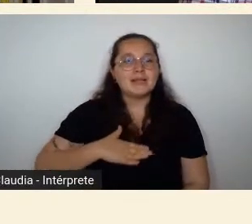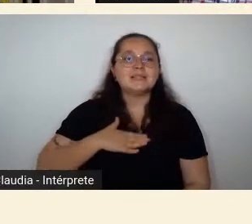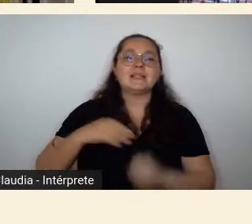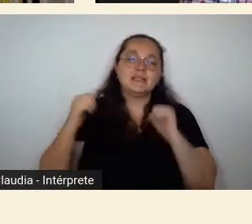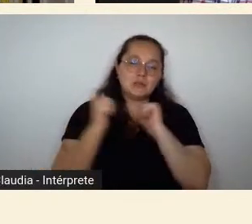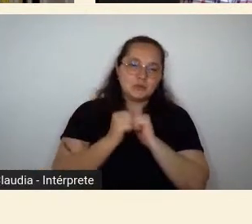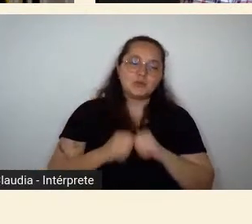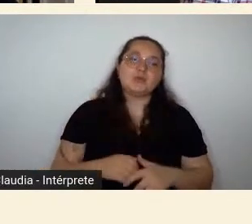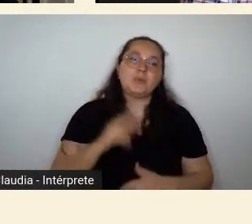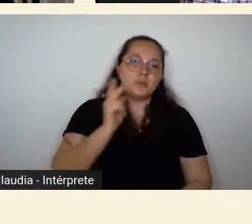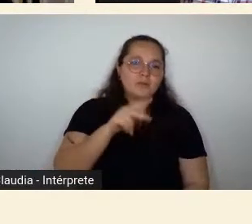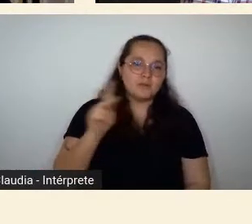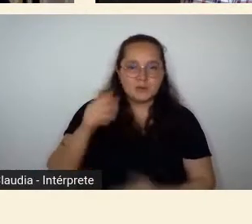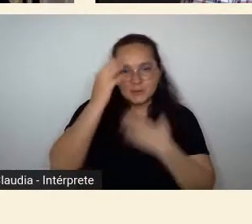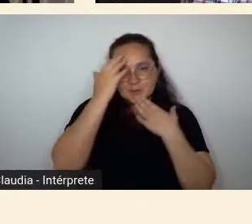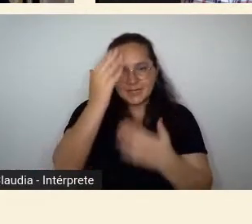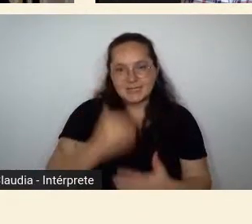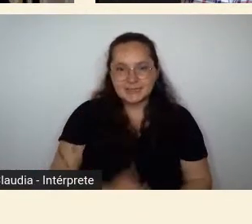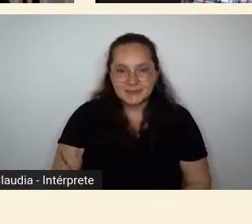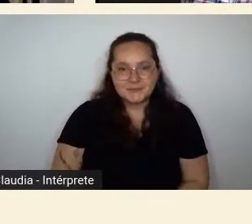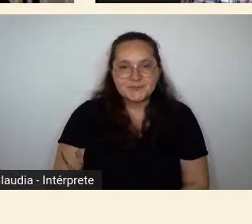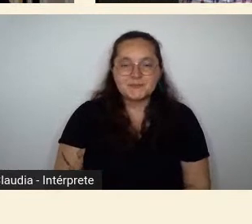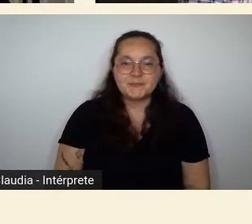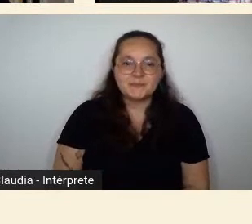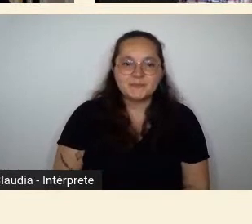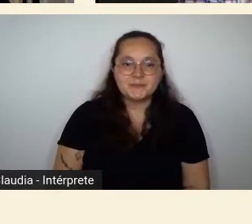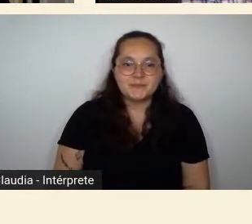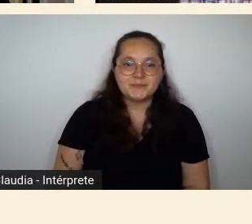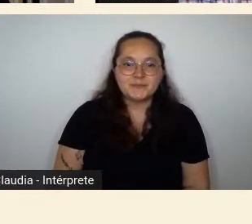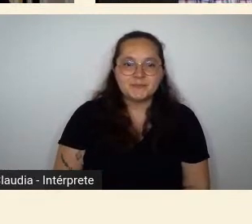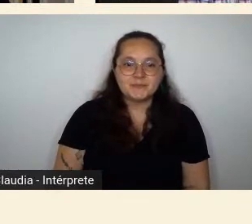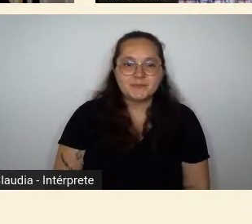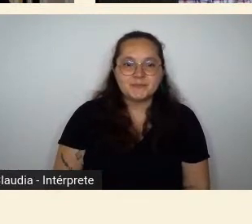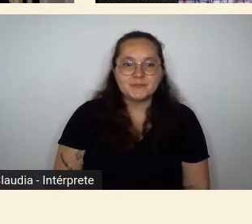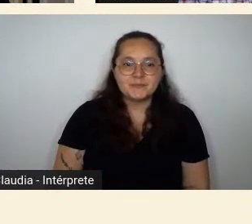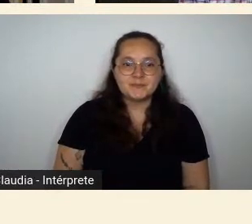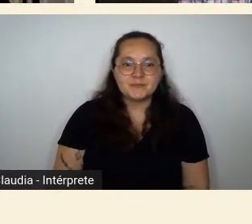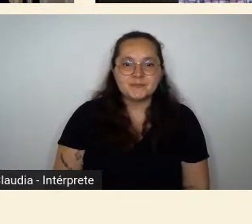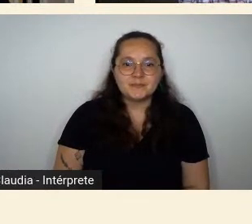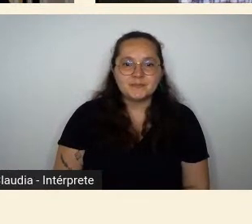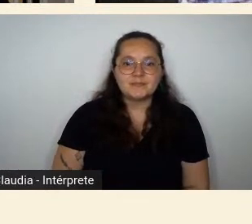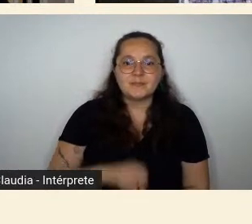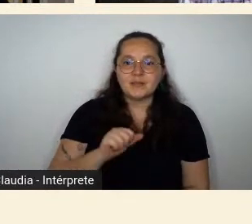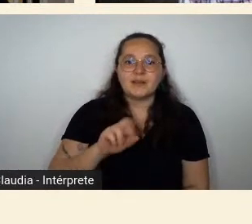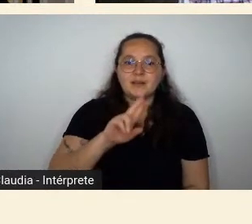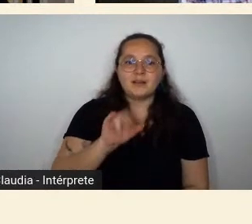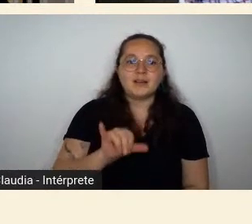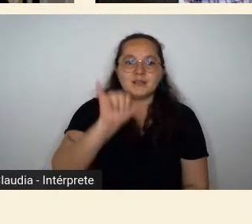Regina obrigado mesmo muito obrigada obrigada Aracy Aracy